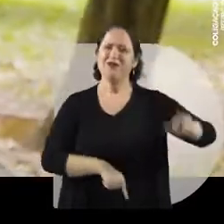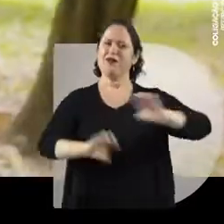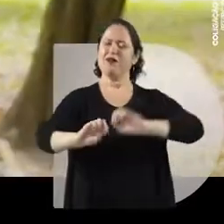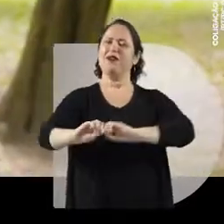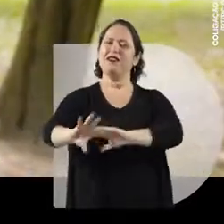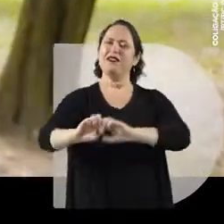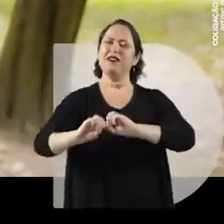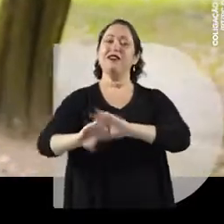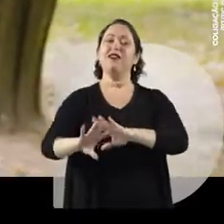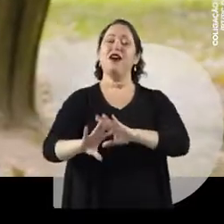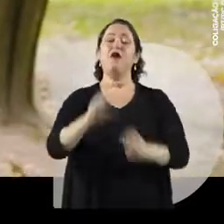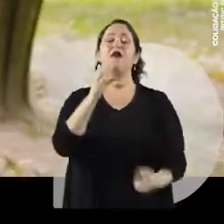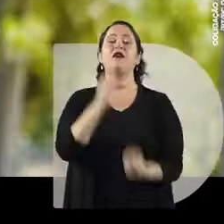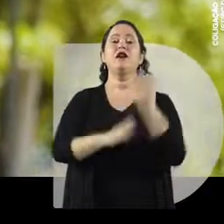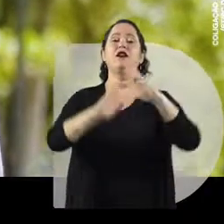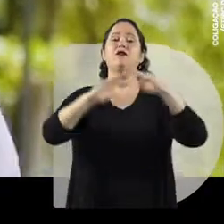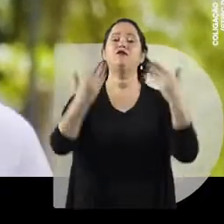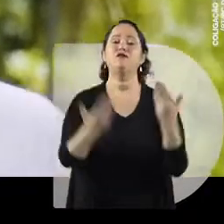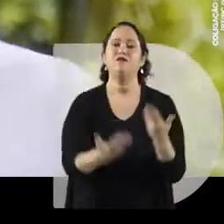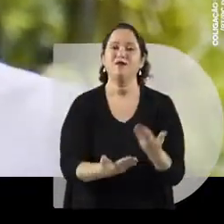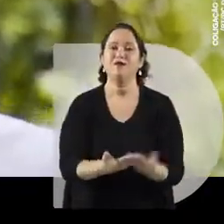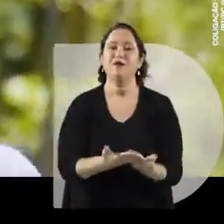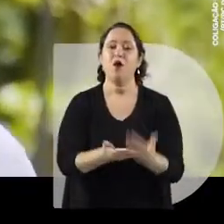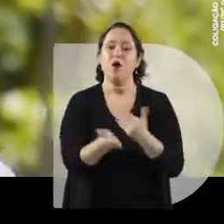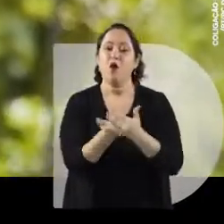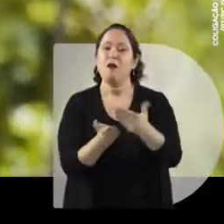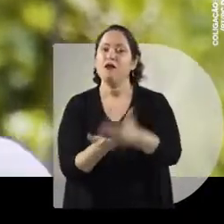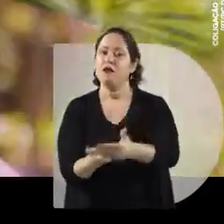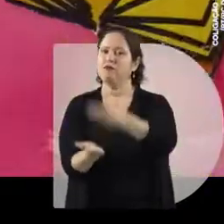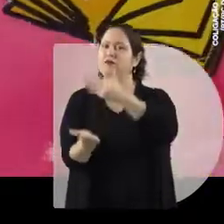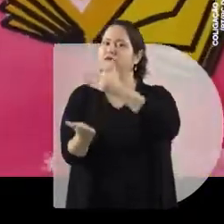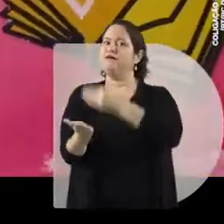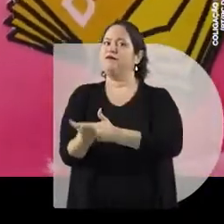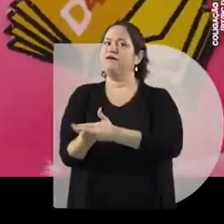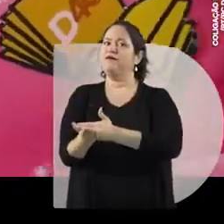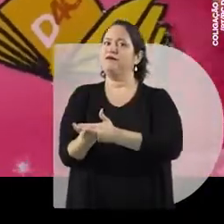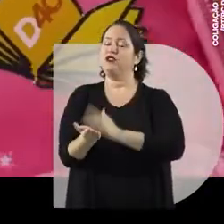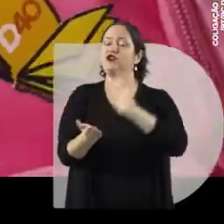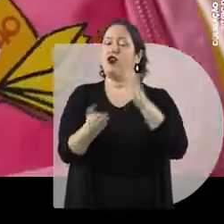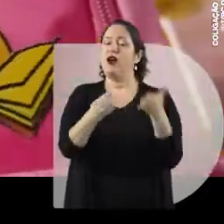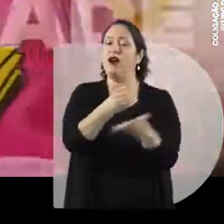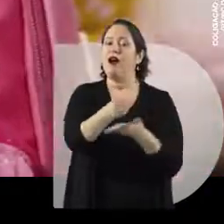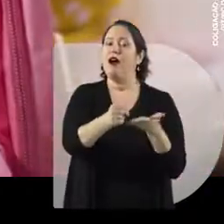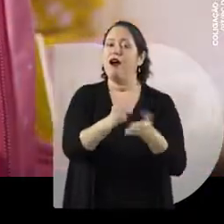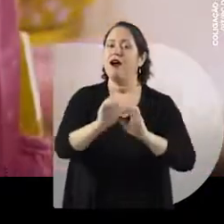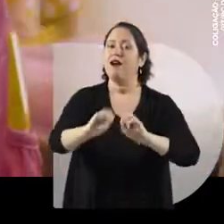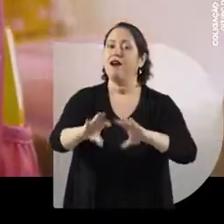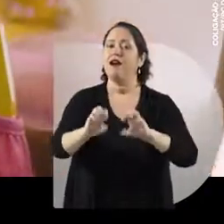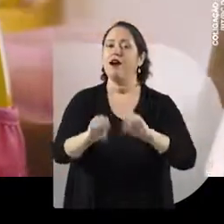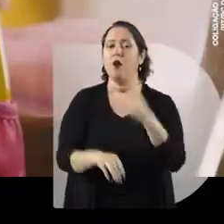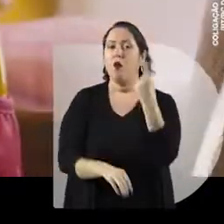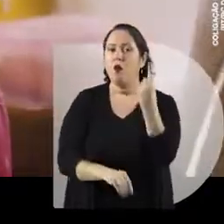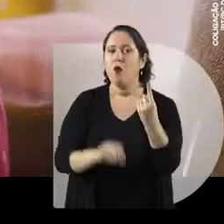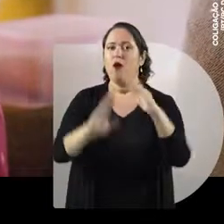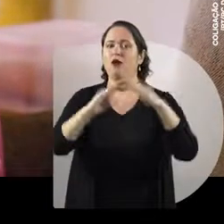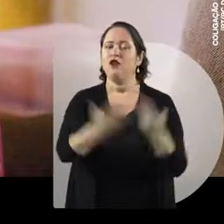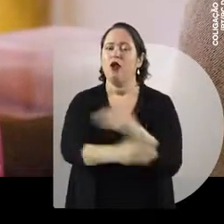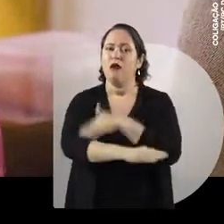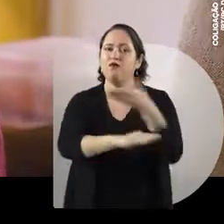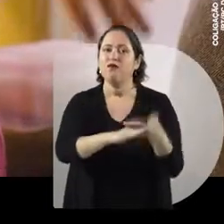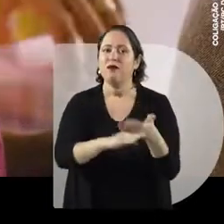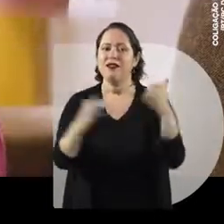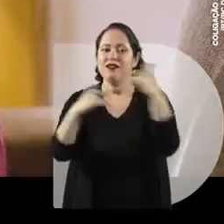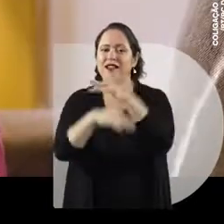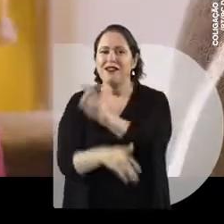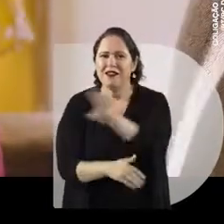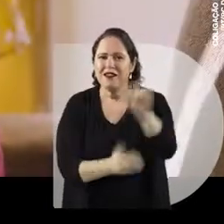educação, fazendo o ensino em tempo integral começar mais cedo. Já no Fundamental, com, pelo menos, uma escola em cada